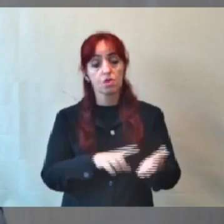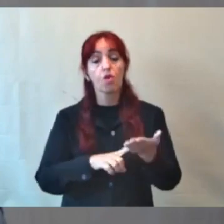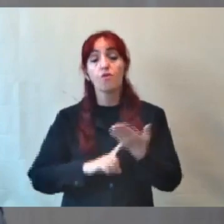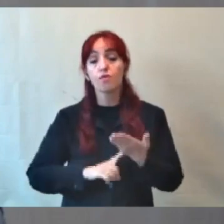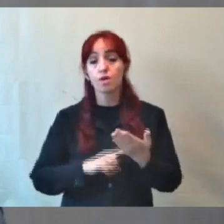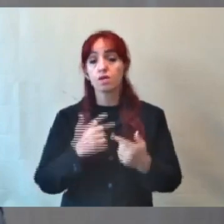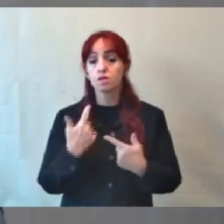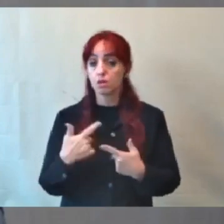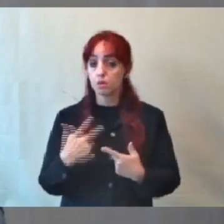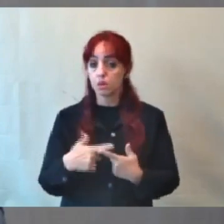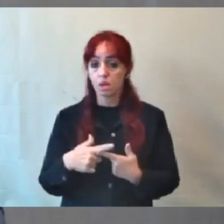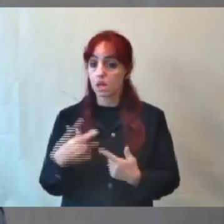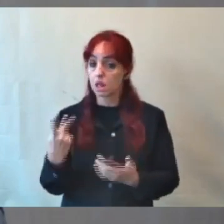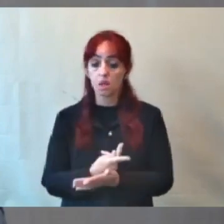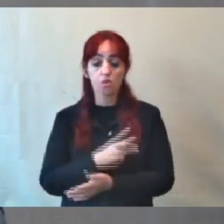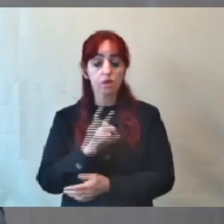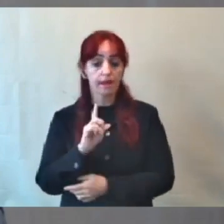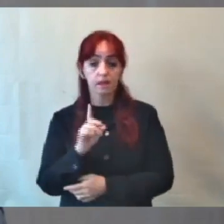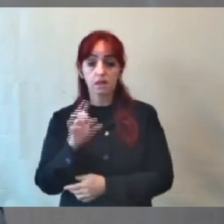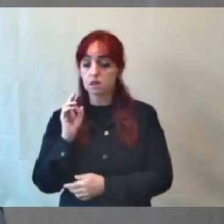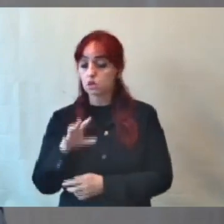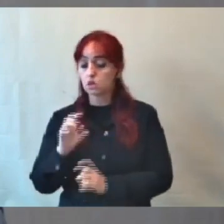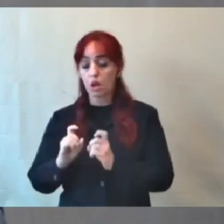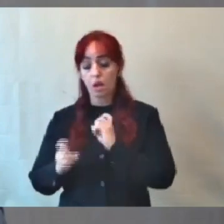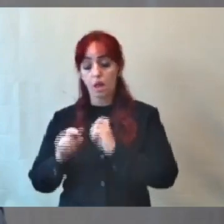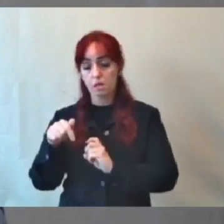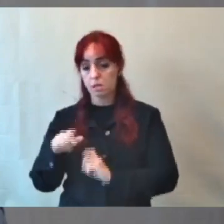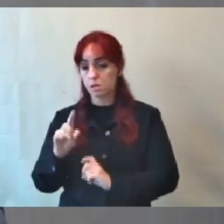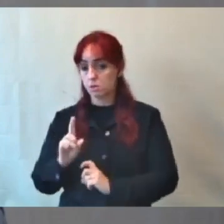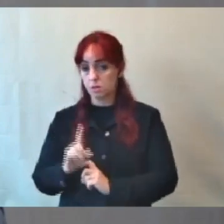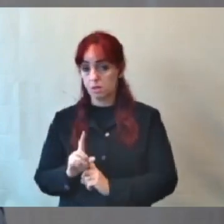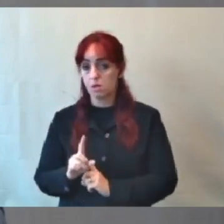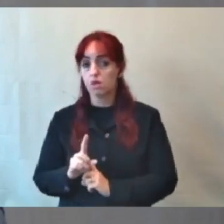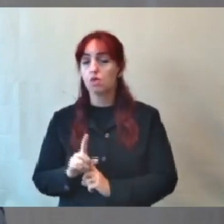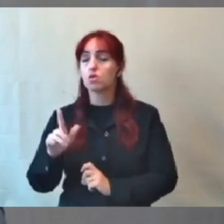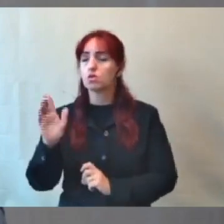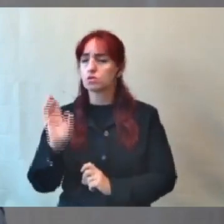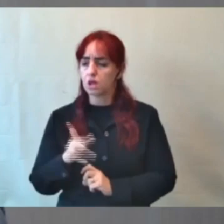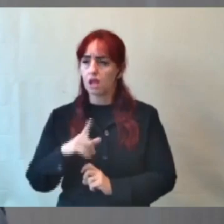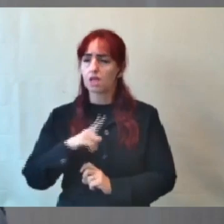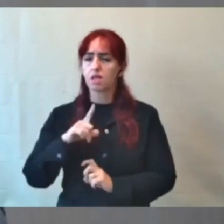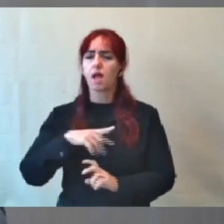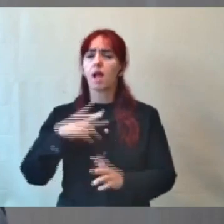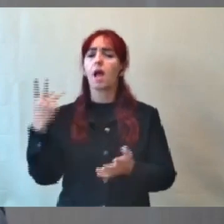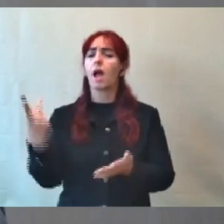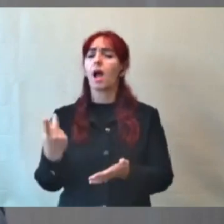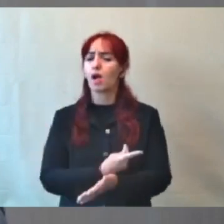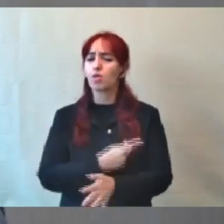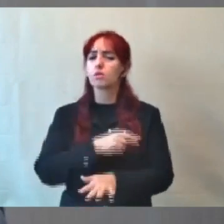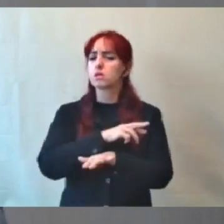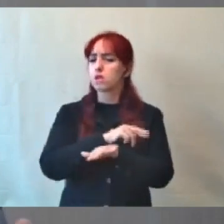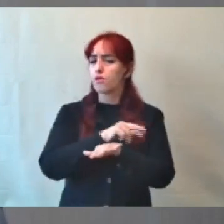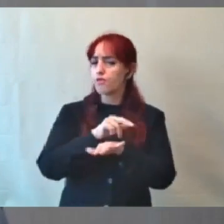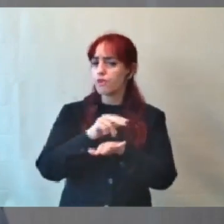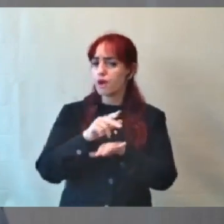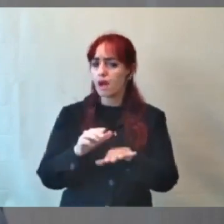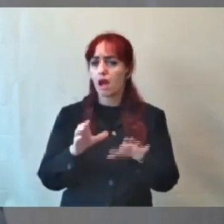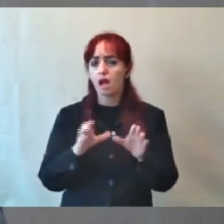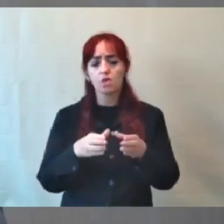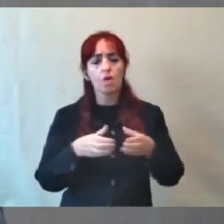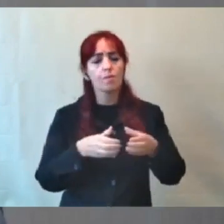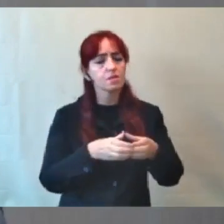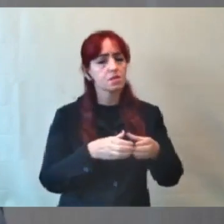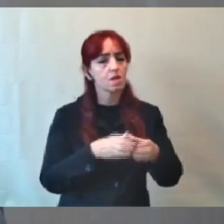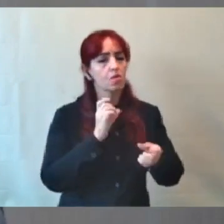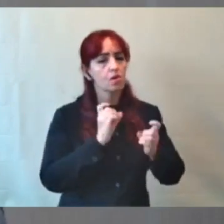acontecendo somente nesta comissão. Isso vem acontecendo na maioria das comissões a qual